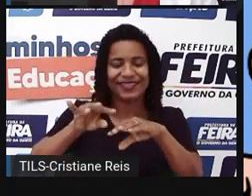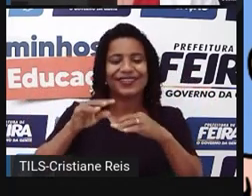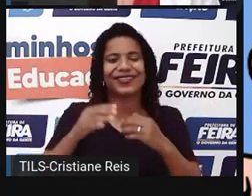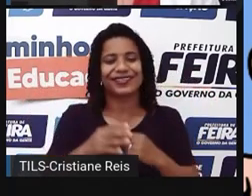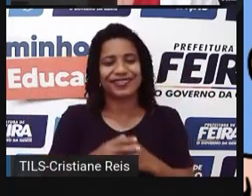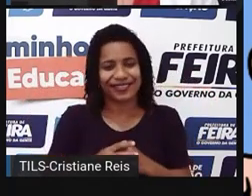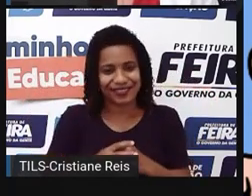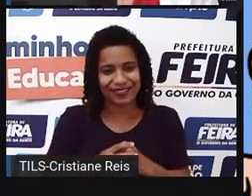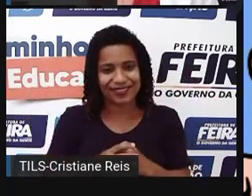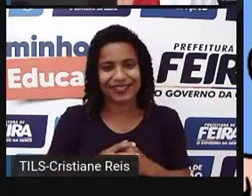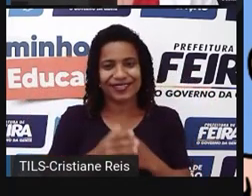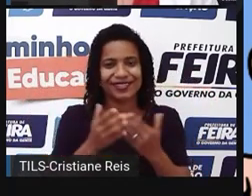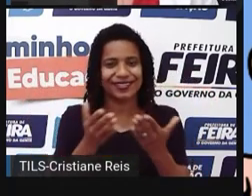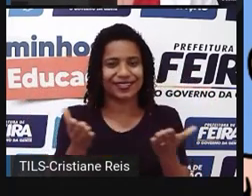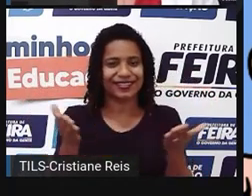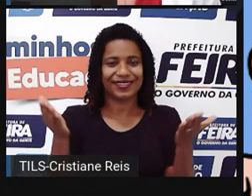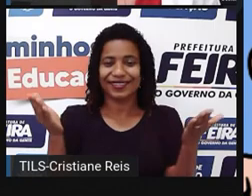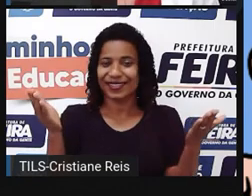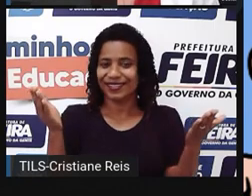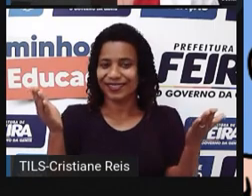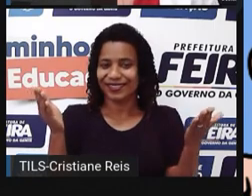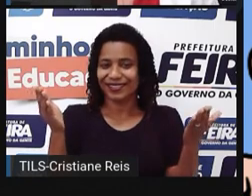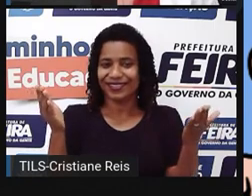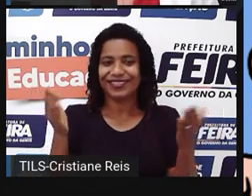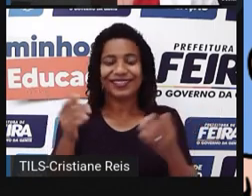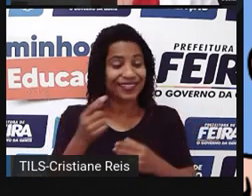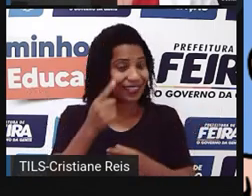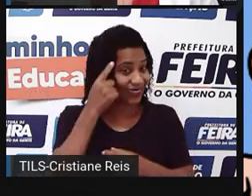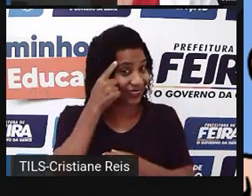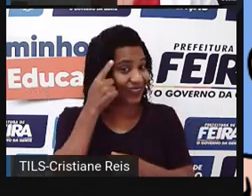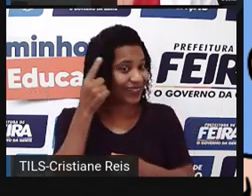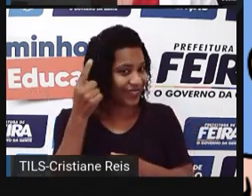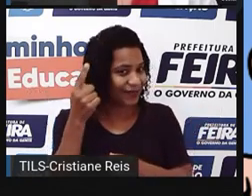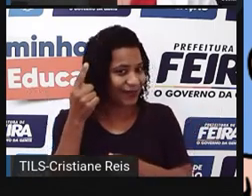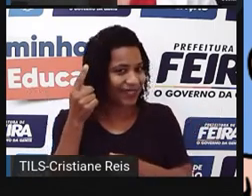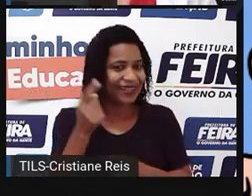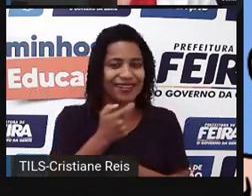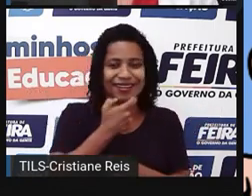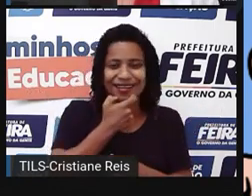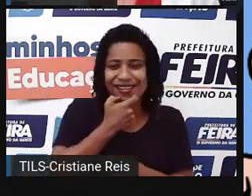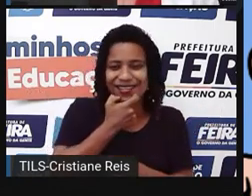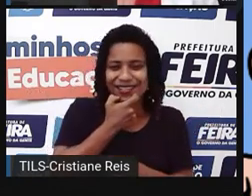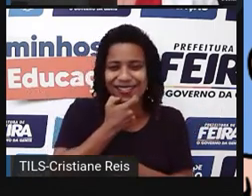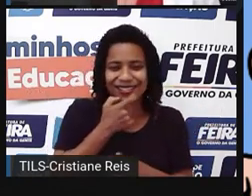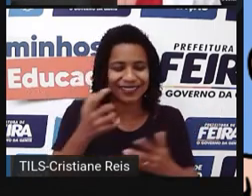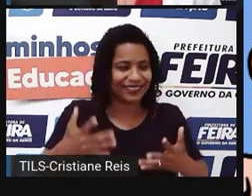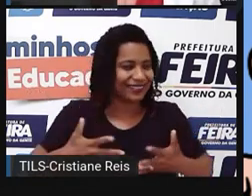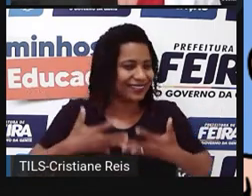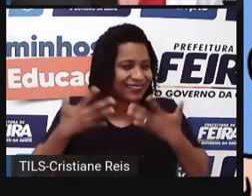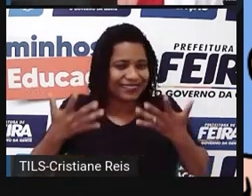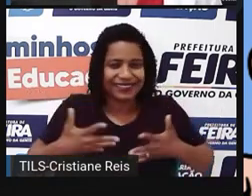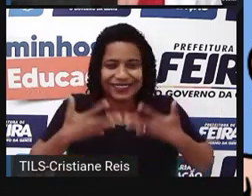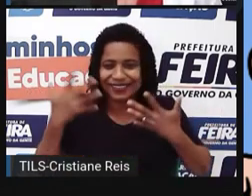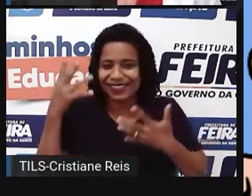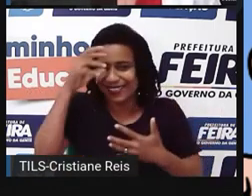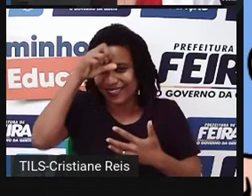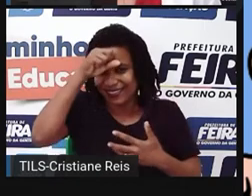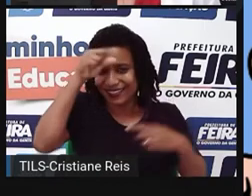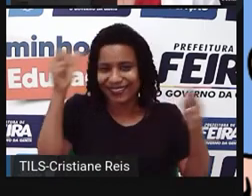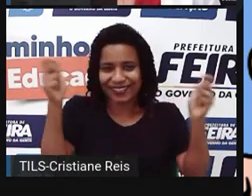esqueçam que learning English is fun. Não é verdade? Aprender inglês é muito divertido. Bye!